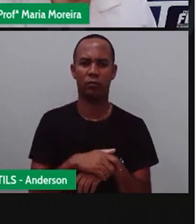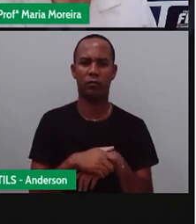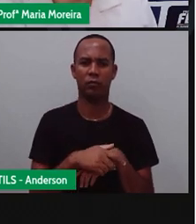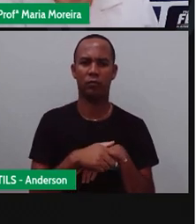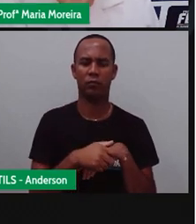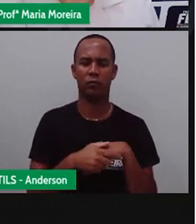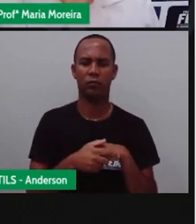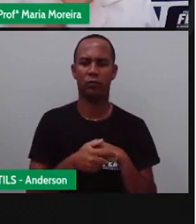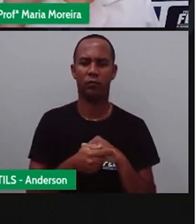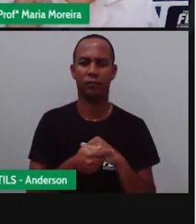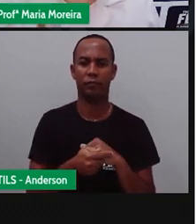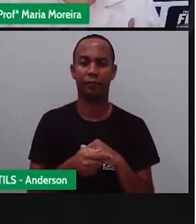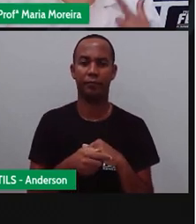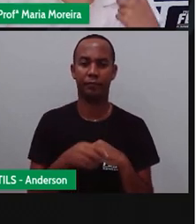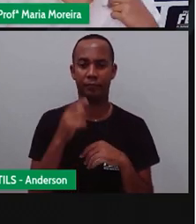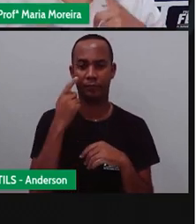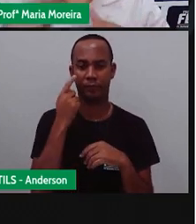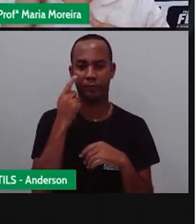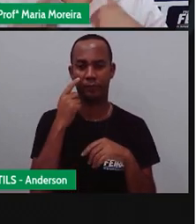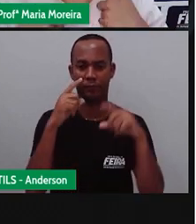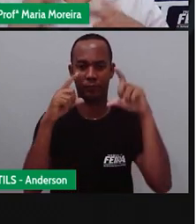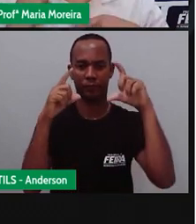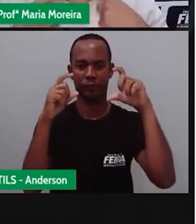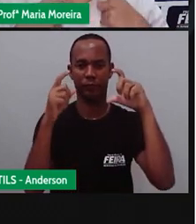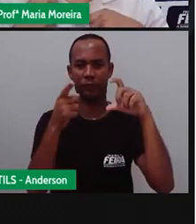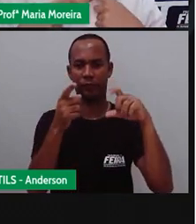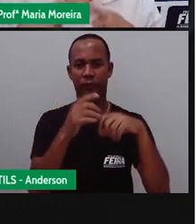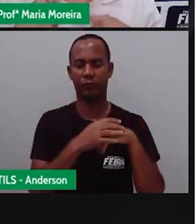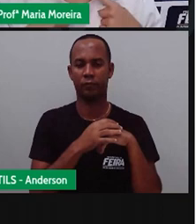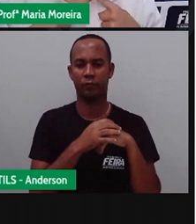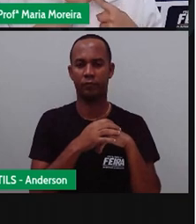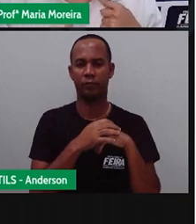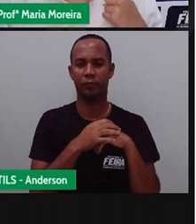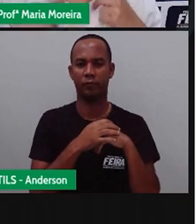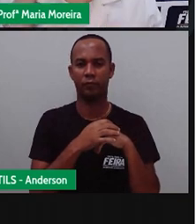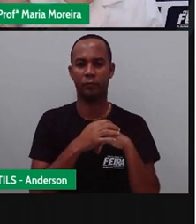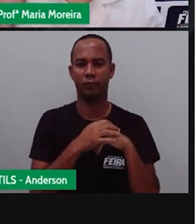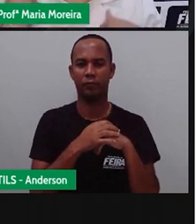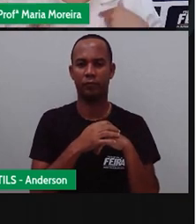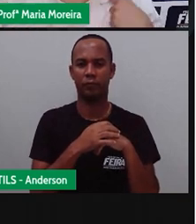aqui com vocês. Então, olha aí a imagem do 14bis, ó. E aí foi o quê?